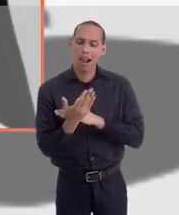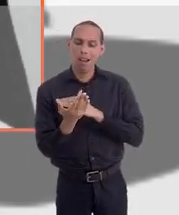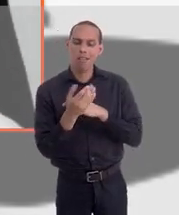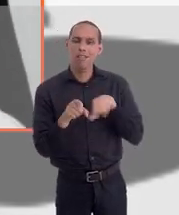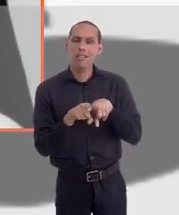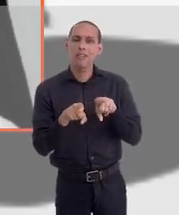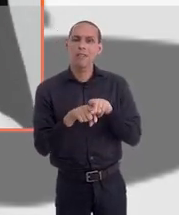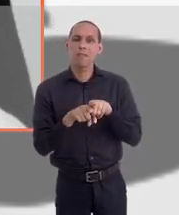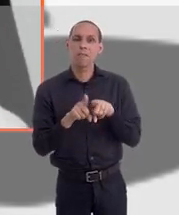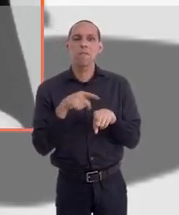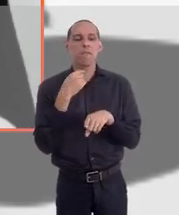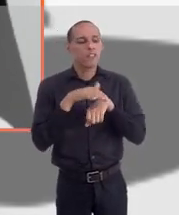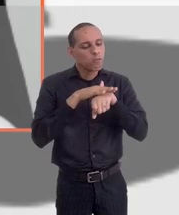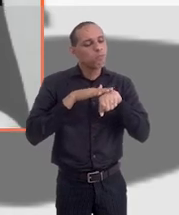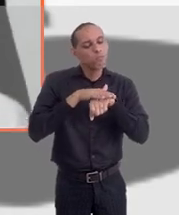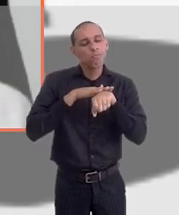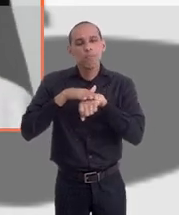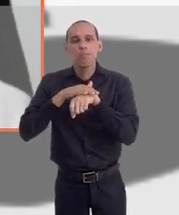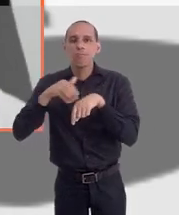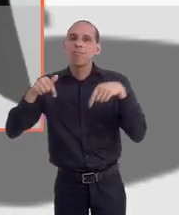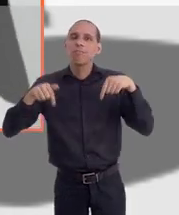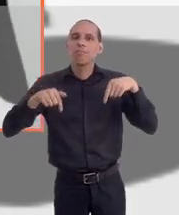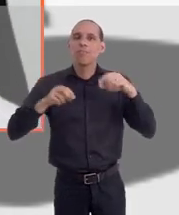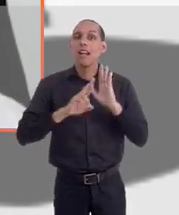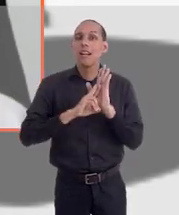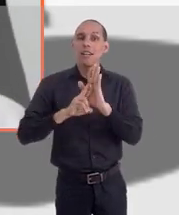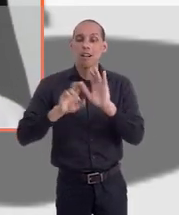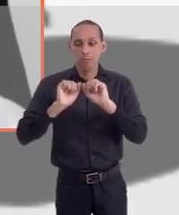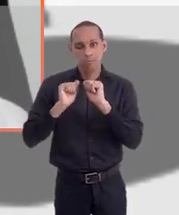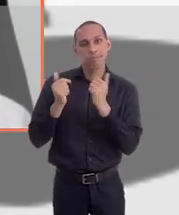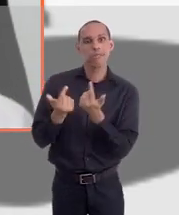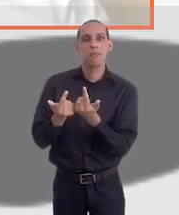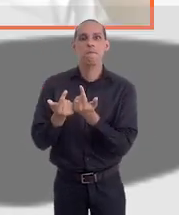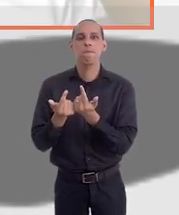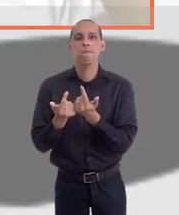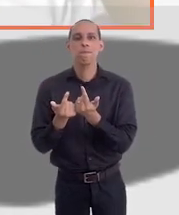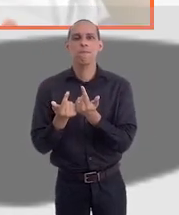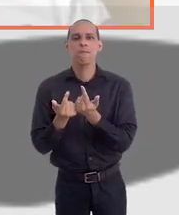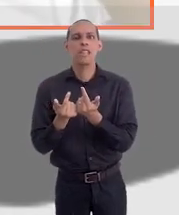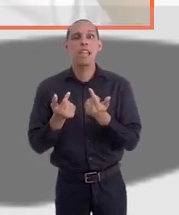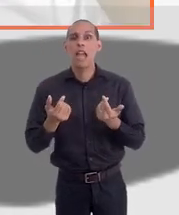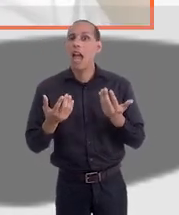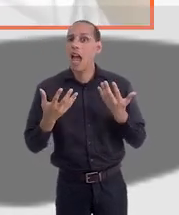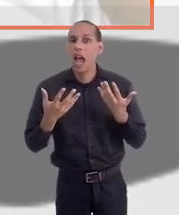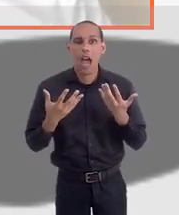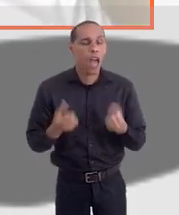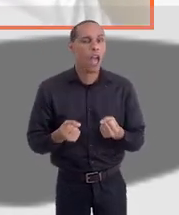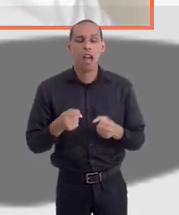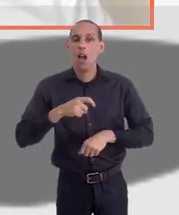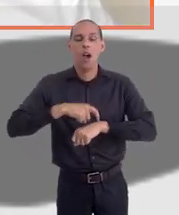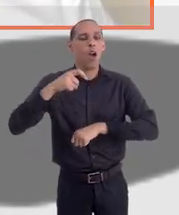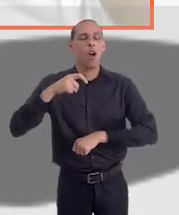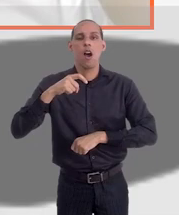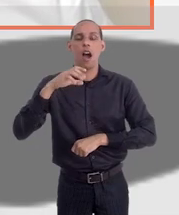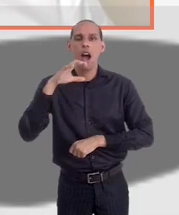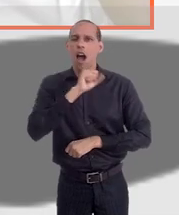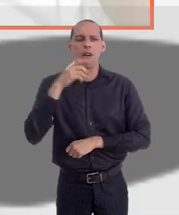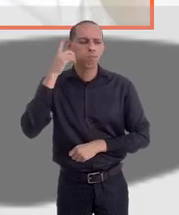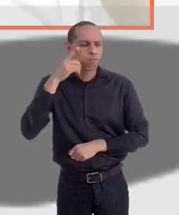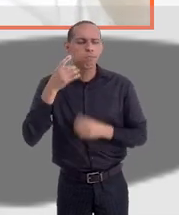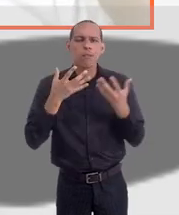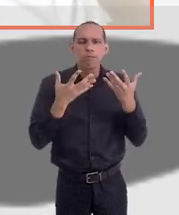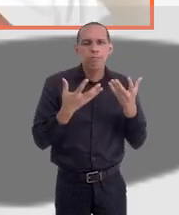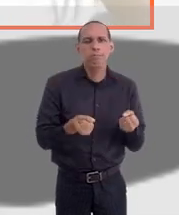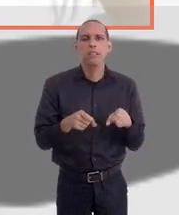abraçou a causa também. E viemos conversar aqui com o nosso representante na Assembleia Legislativa. O que foi de prontamente aceito. Então, diversos deputados